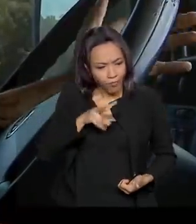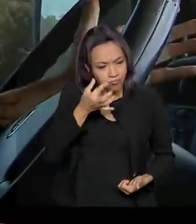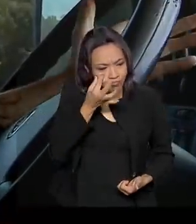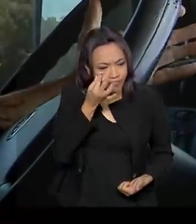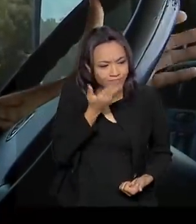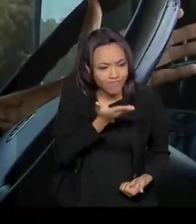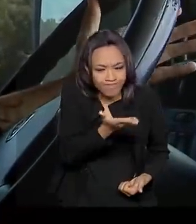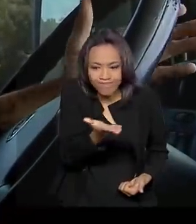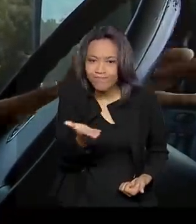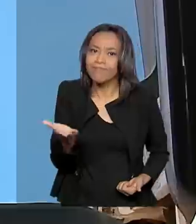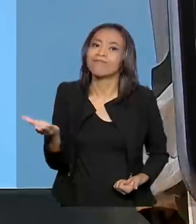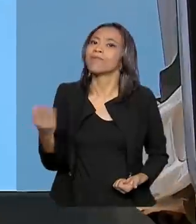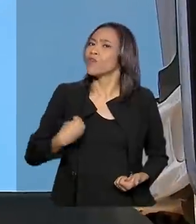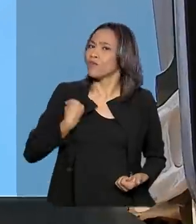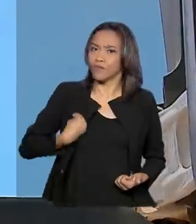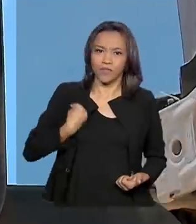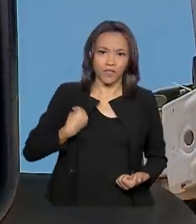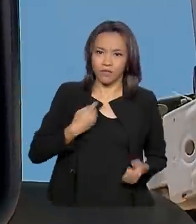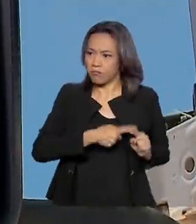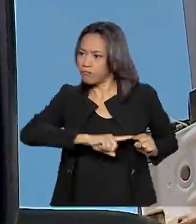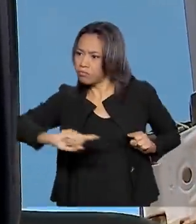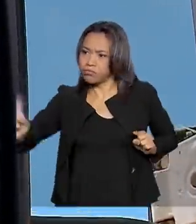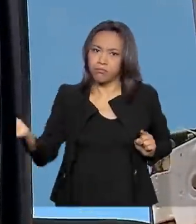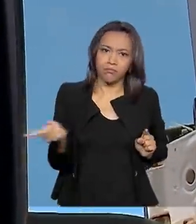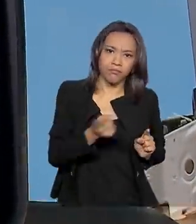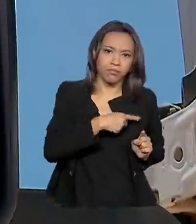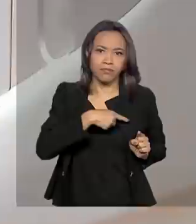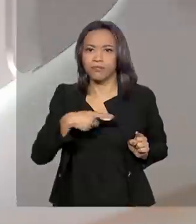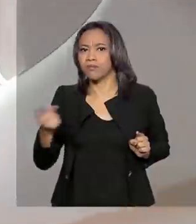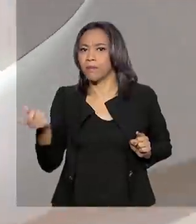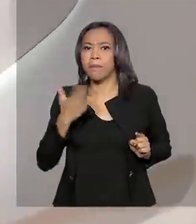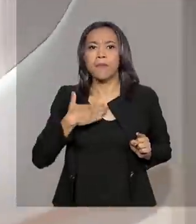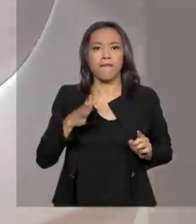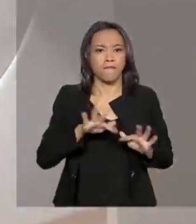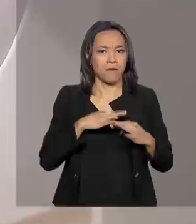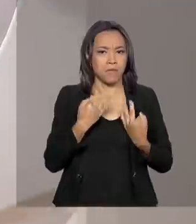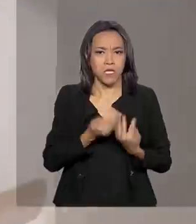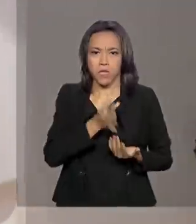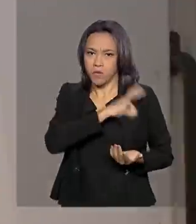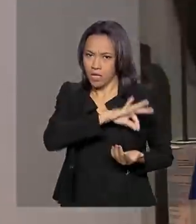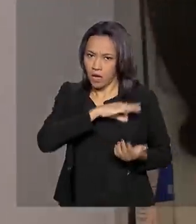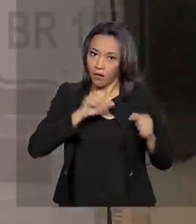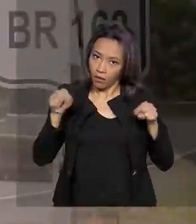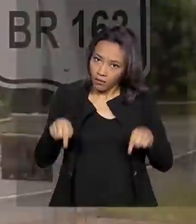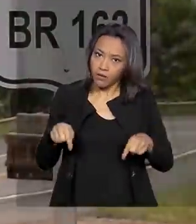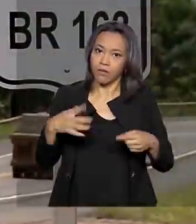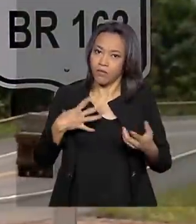vivo aqui do caminhão praticamente, sustento minha família, meu filho e minha esposa.